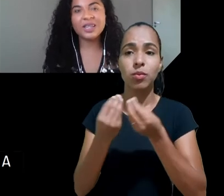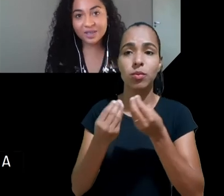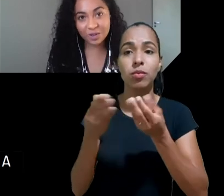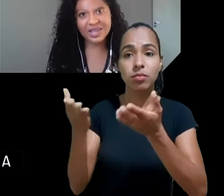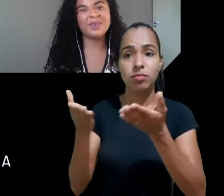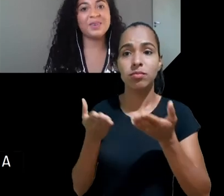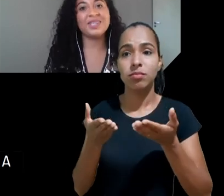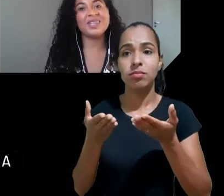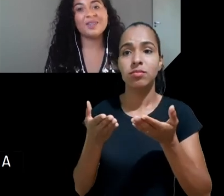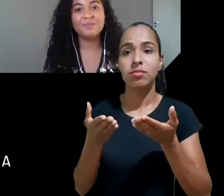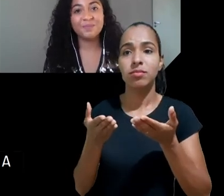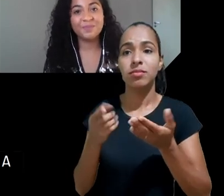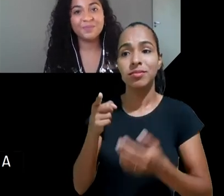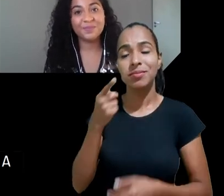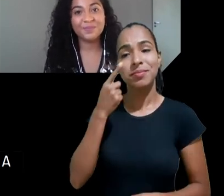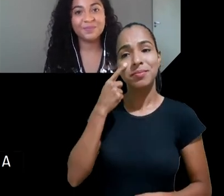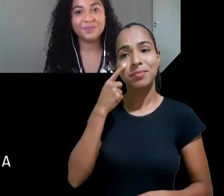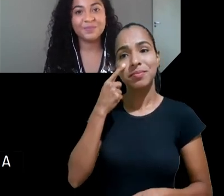nossa atuação nesses outros temas